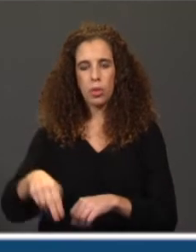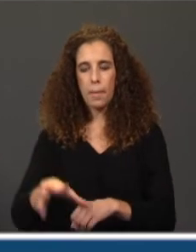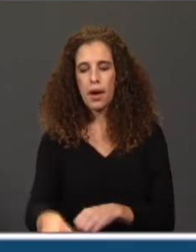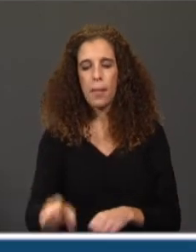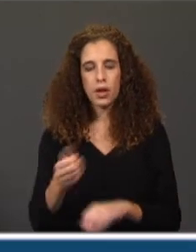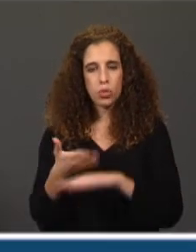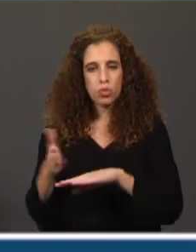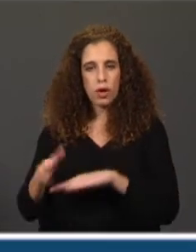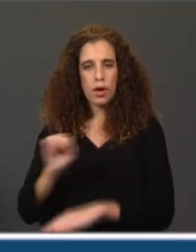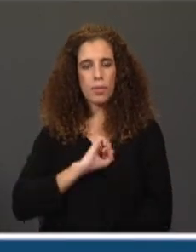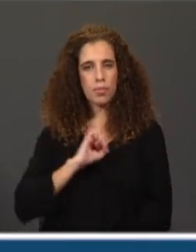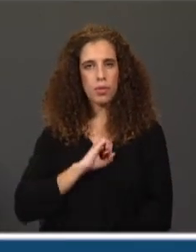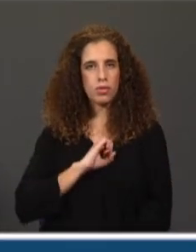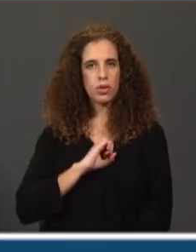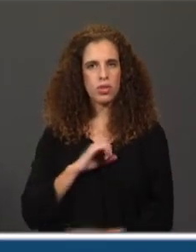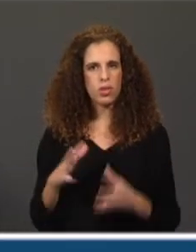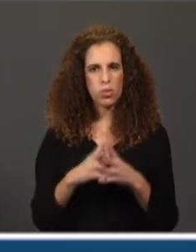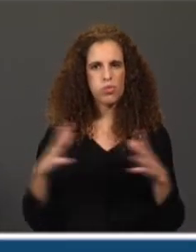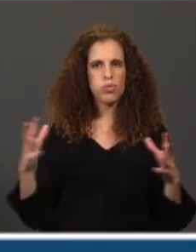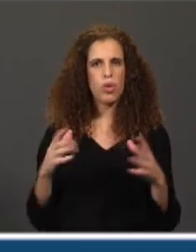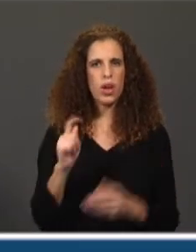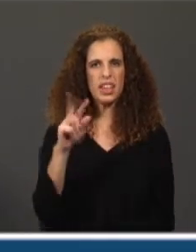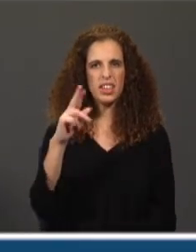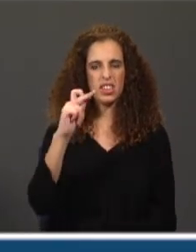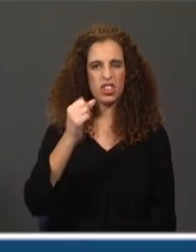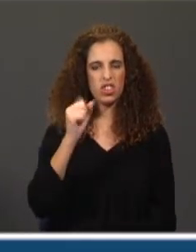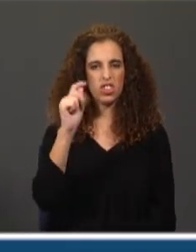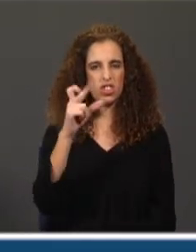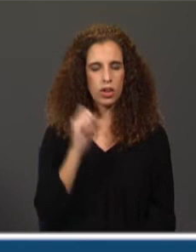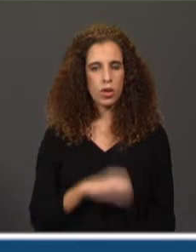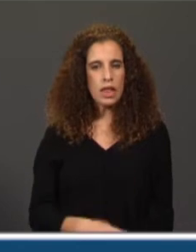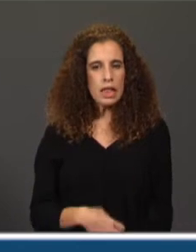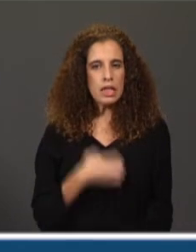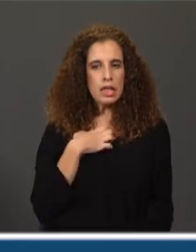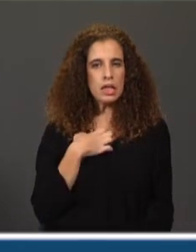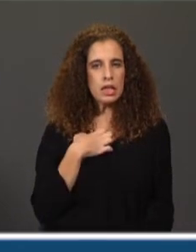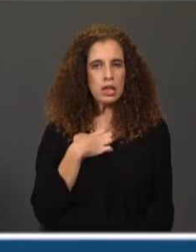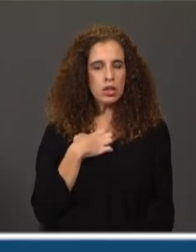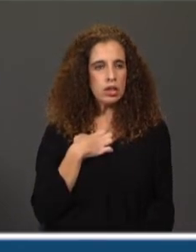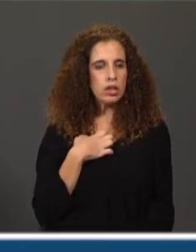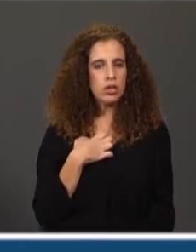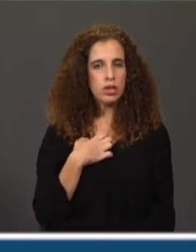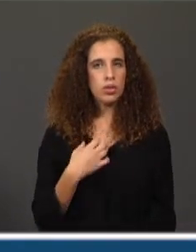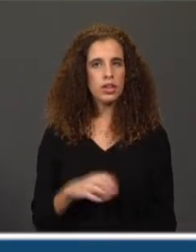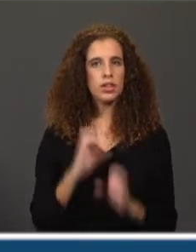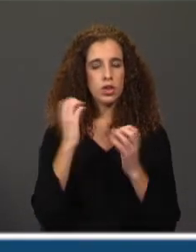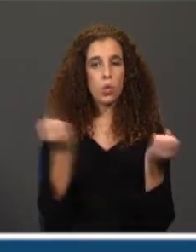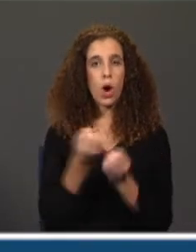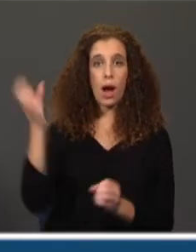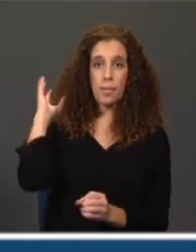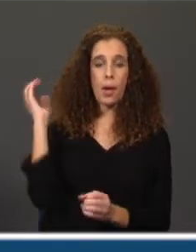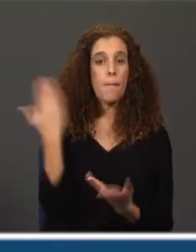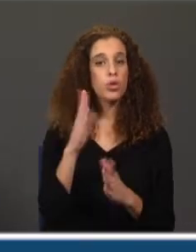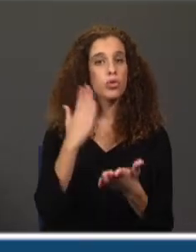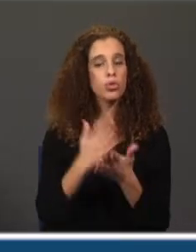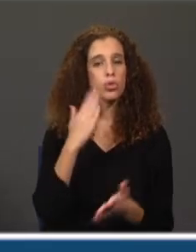restos. Mais uma vez um exagero. Ele sentiu-se avalroado por um caminhão e tinha sido só uma bicicleta. Para a tranquilidade do